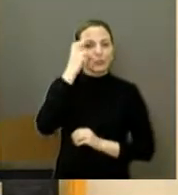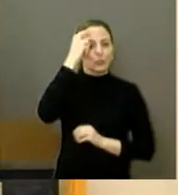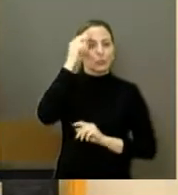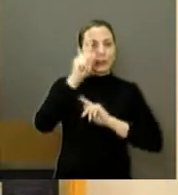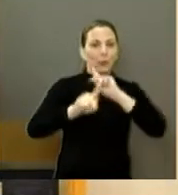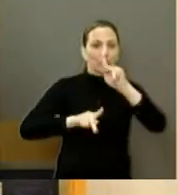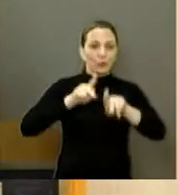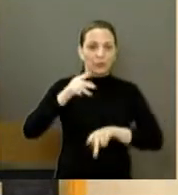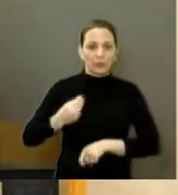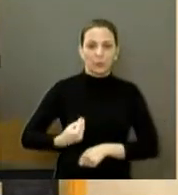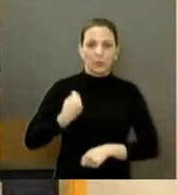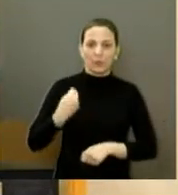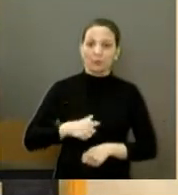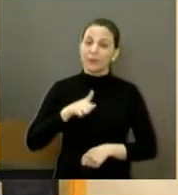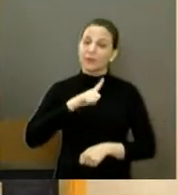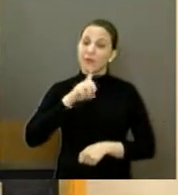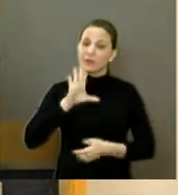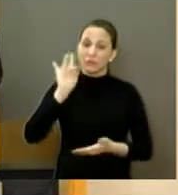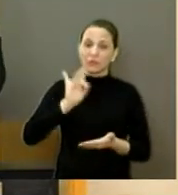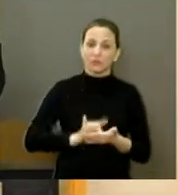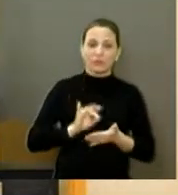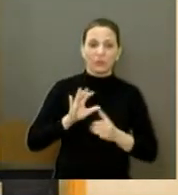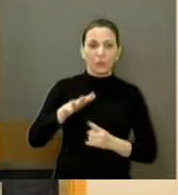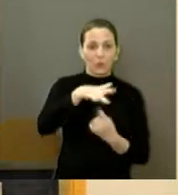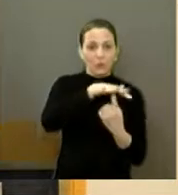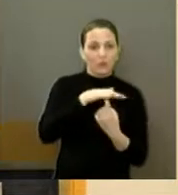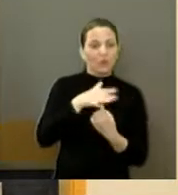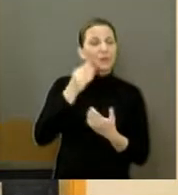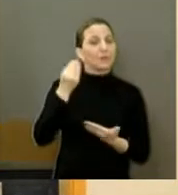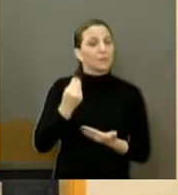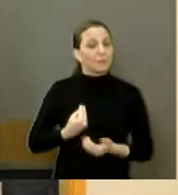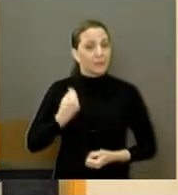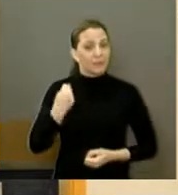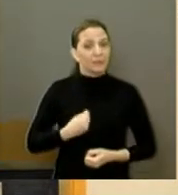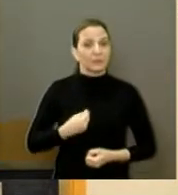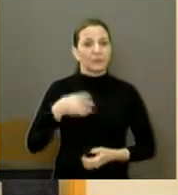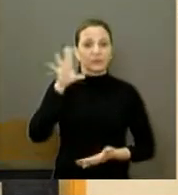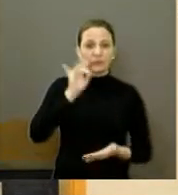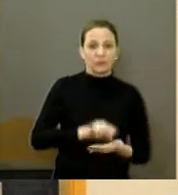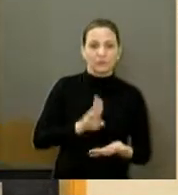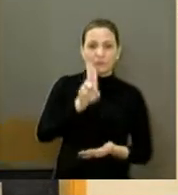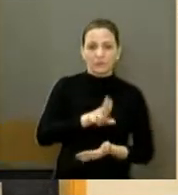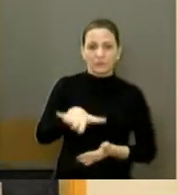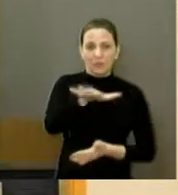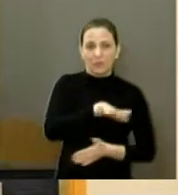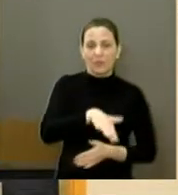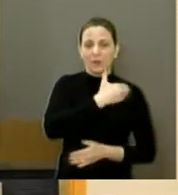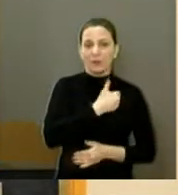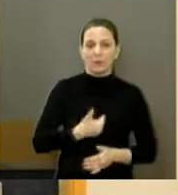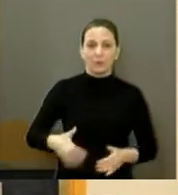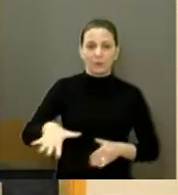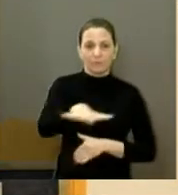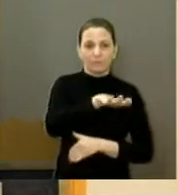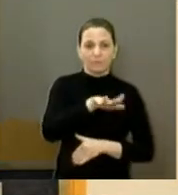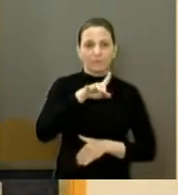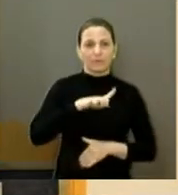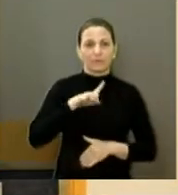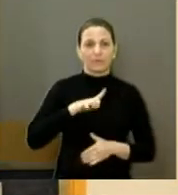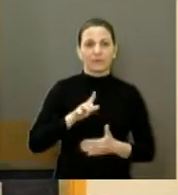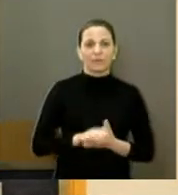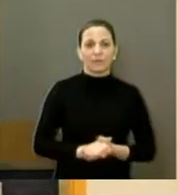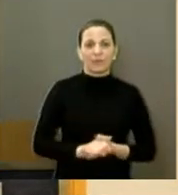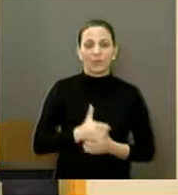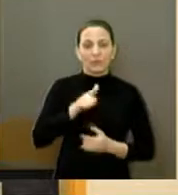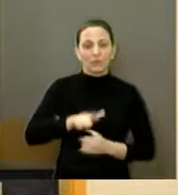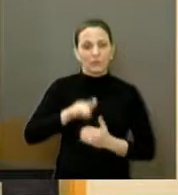participar e ter alguma feira que eles possam participar e usufruir do espaço público. Então, é isso que eu teria para hoje. Quero mais uma